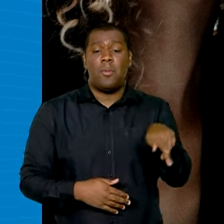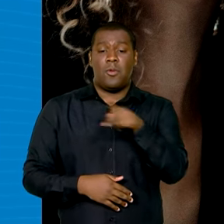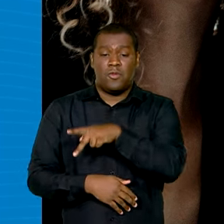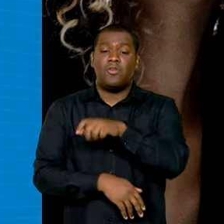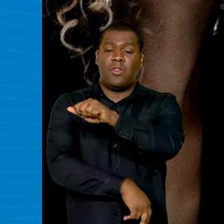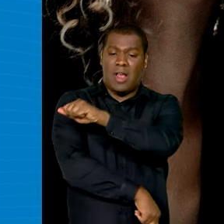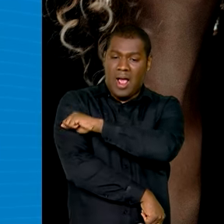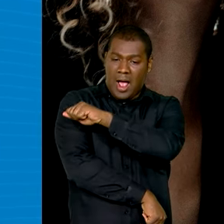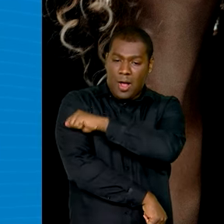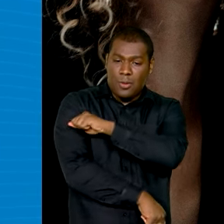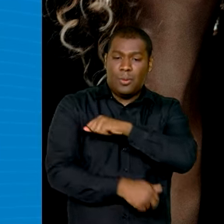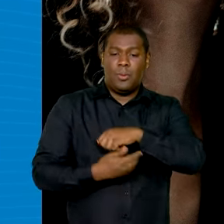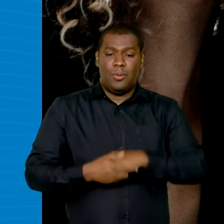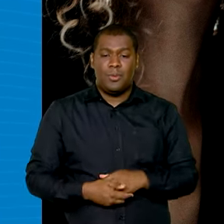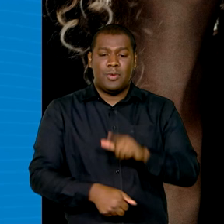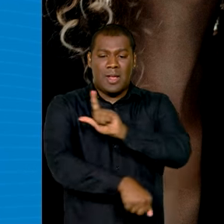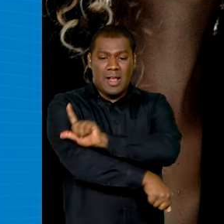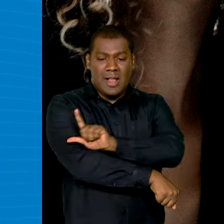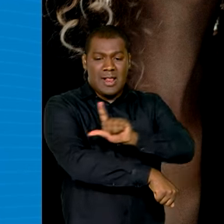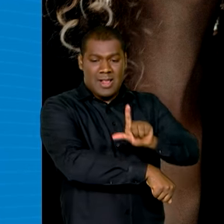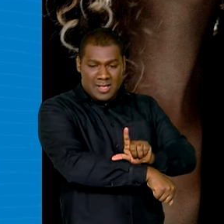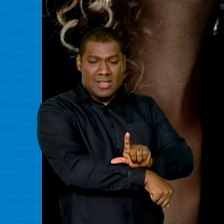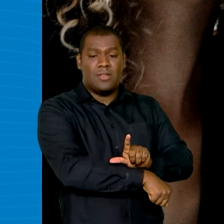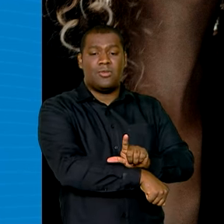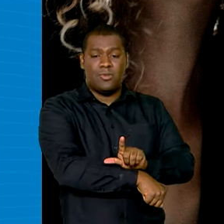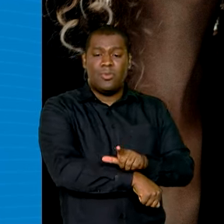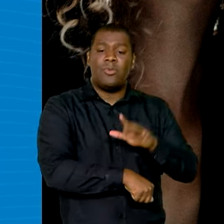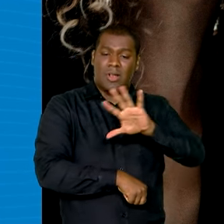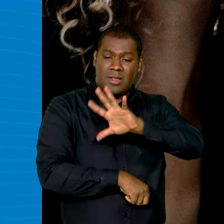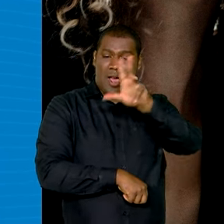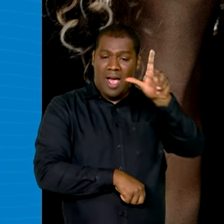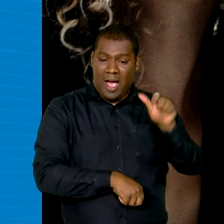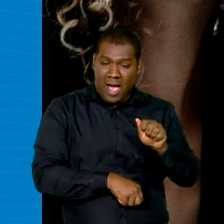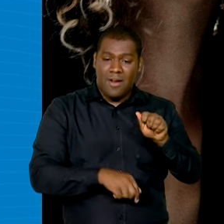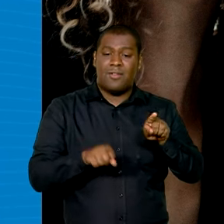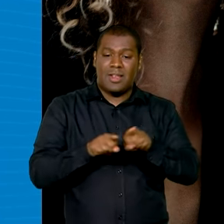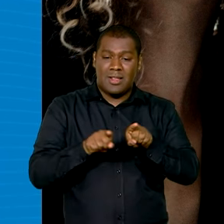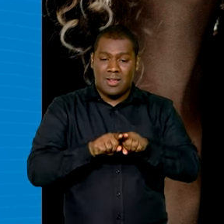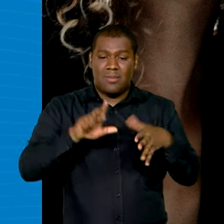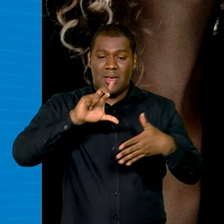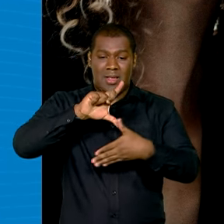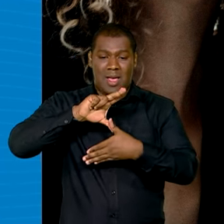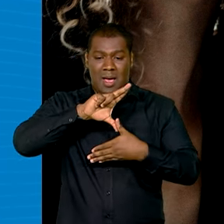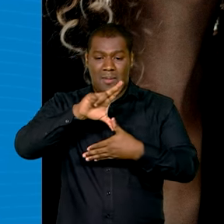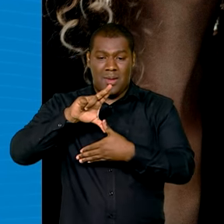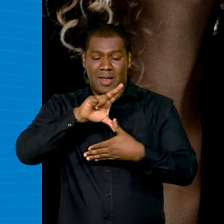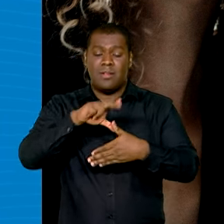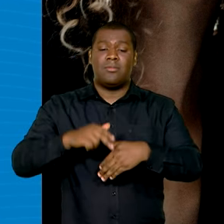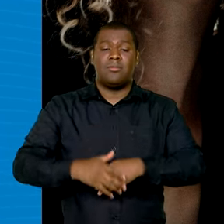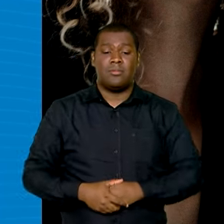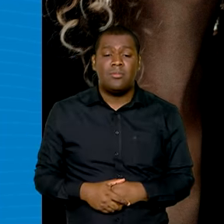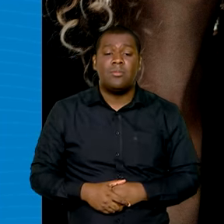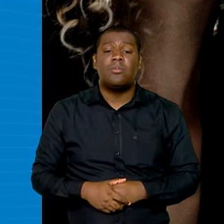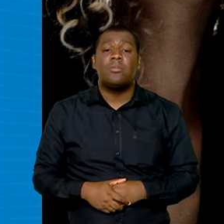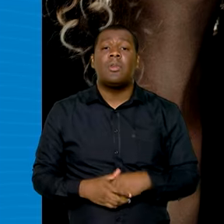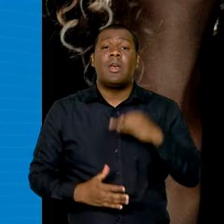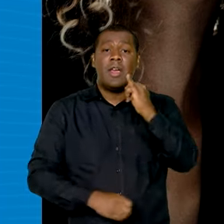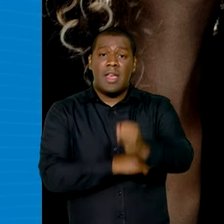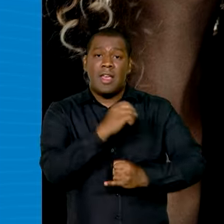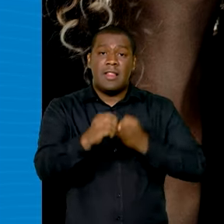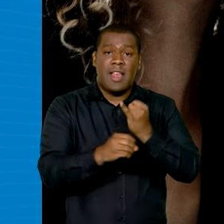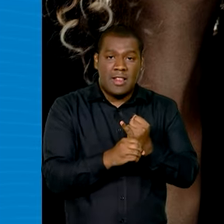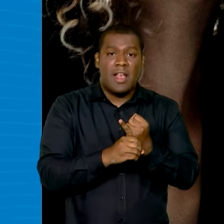estudantes de licenciatura na África e América Latina, instalação de internet na